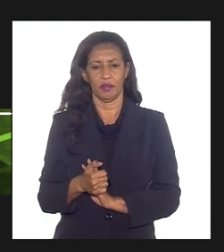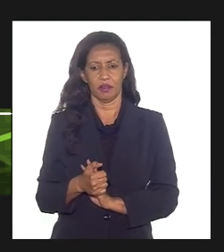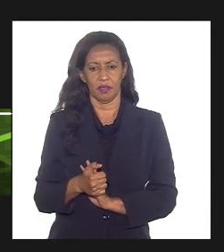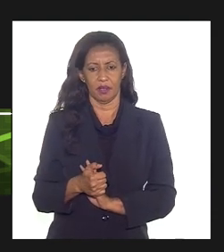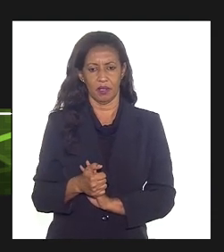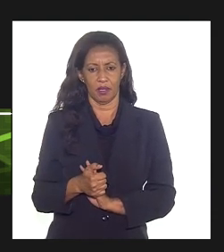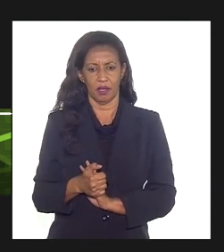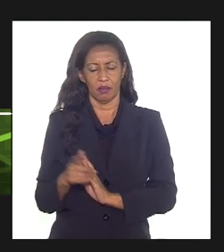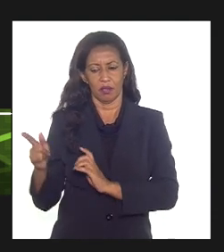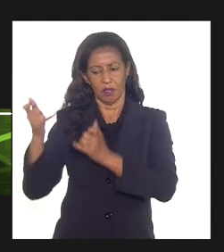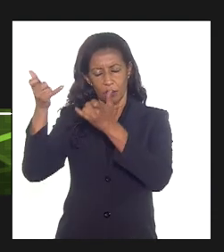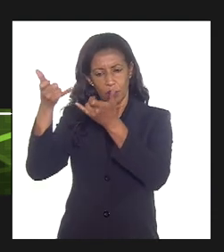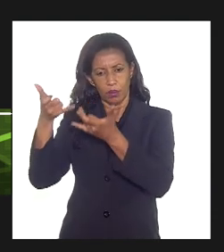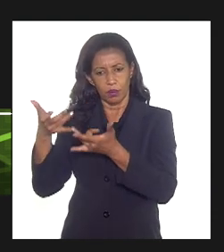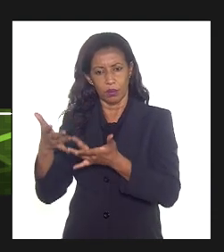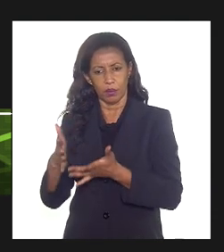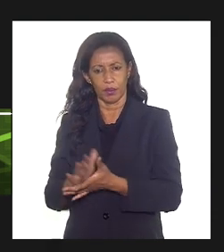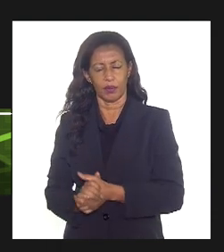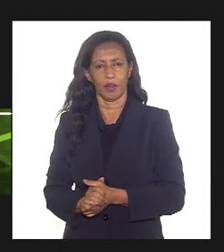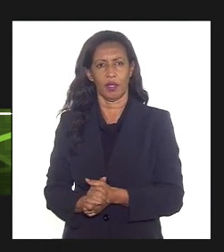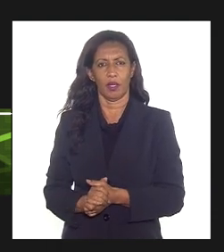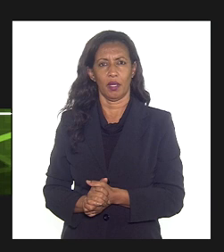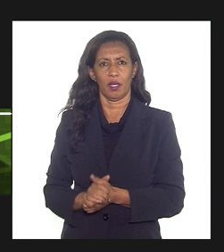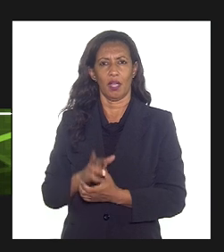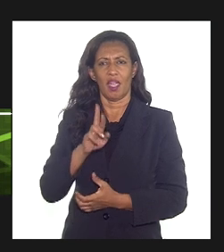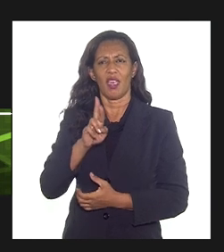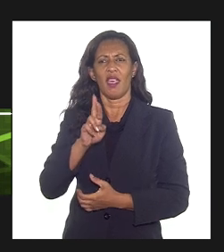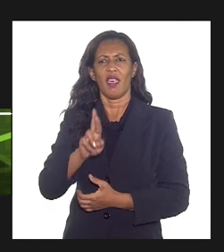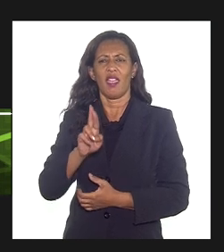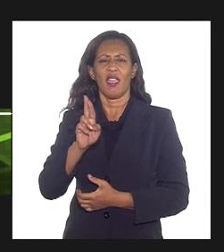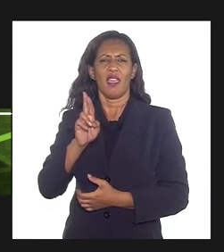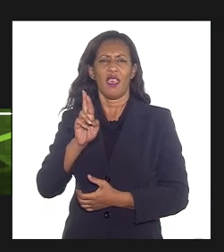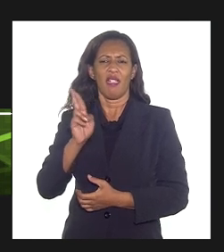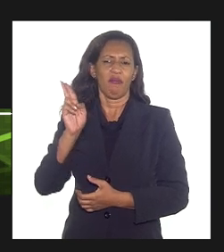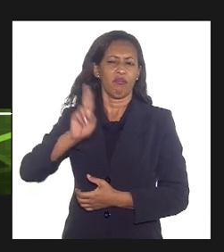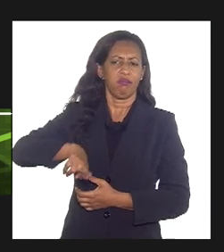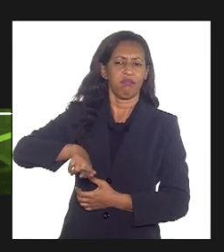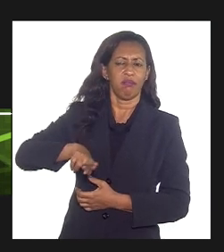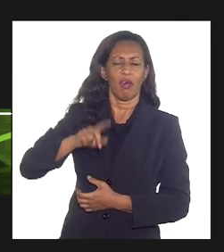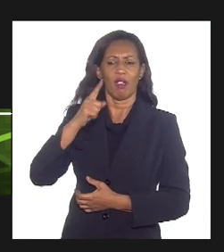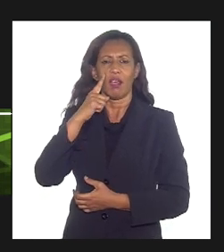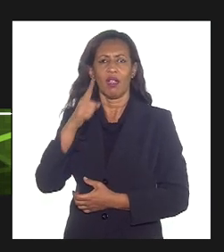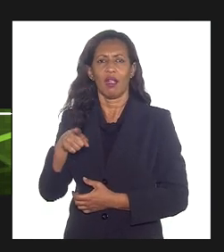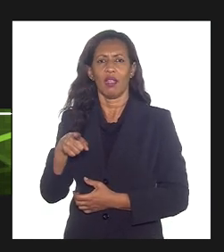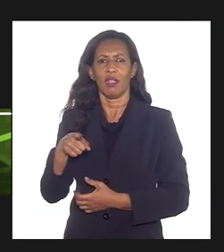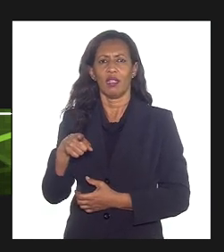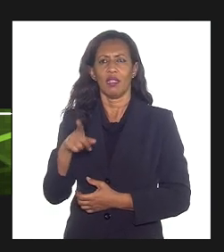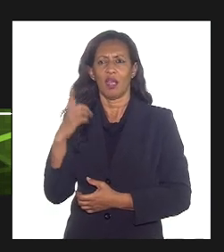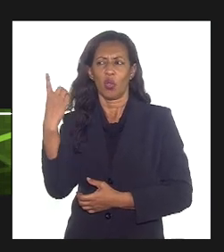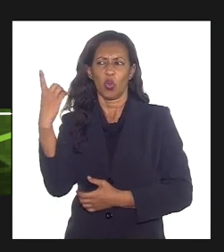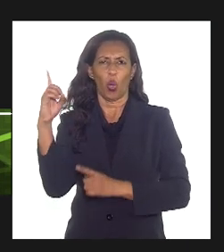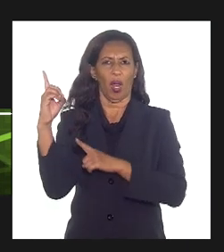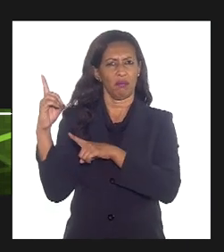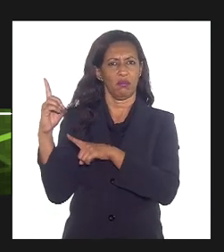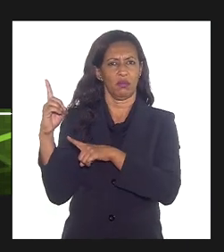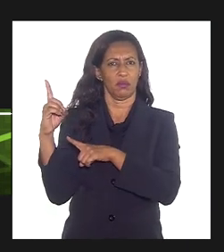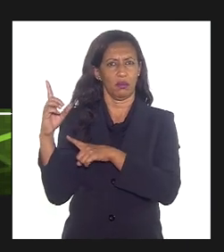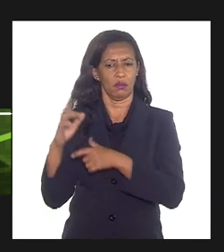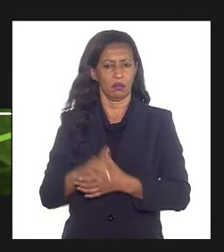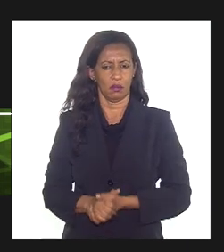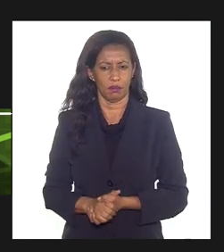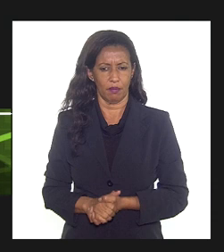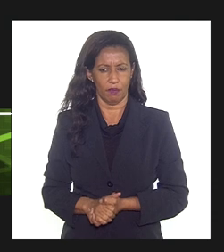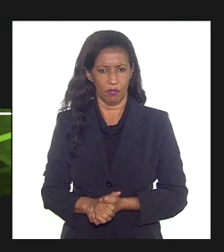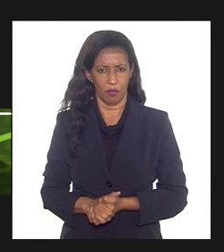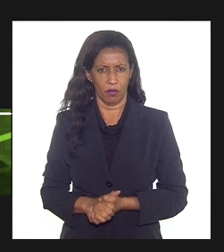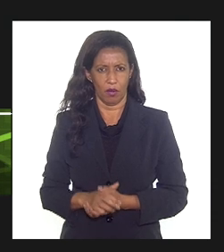que define que essa revisão do custo de abandono tem que estar dolarizada. Se vocês instalam